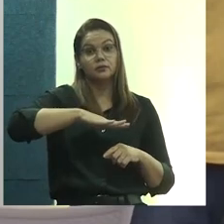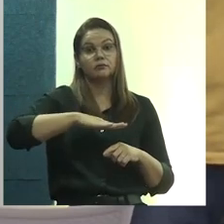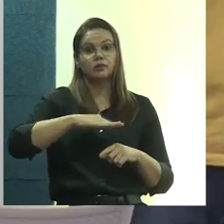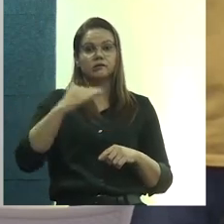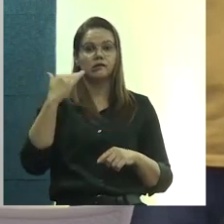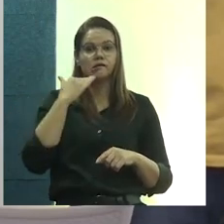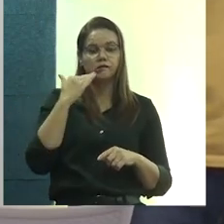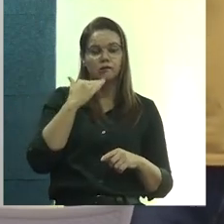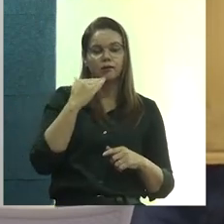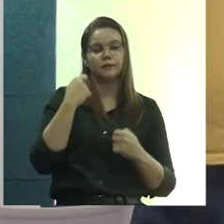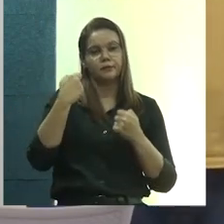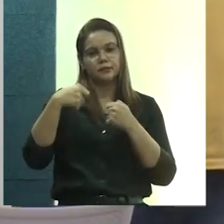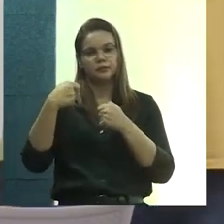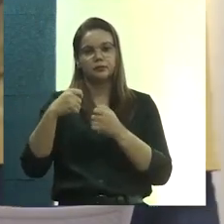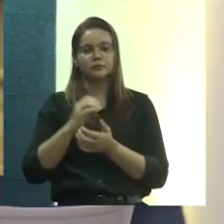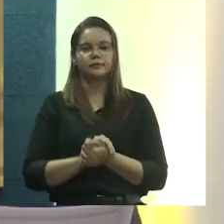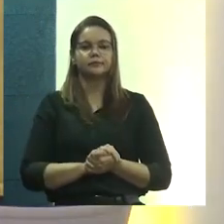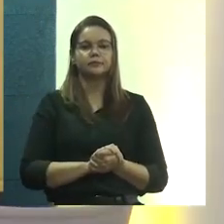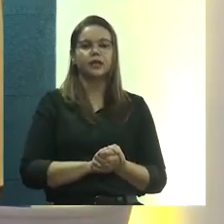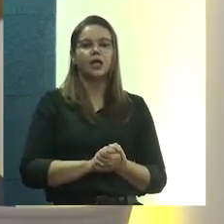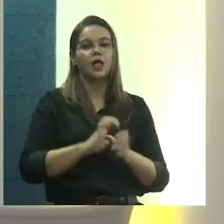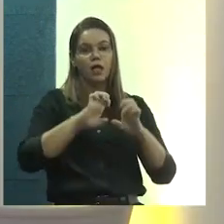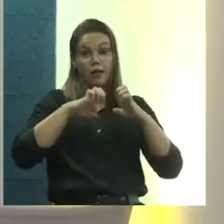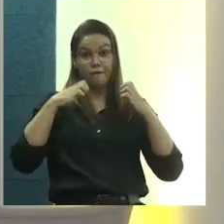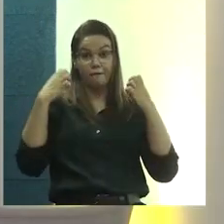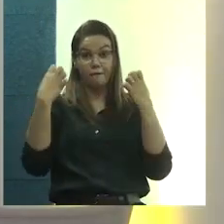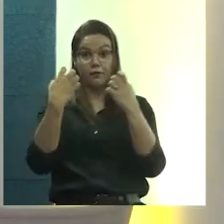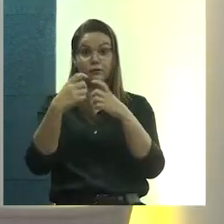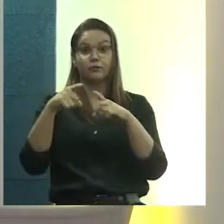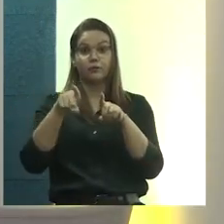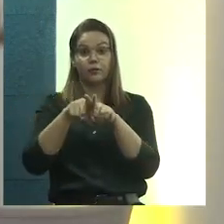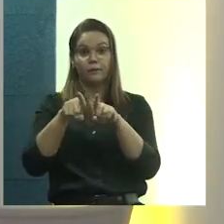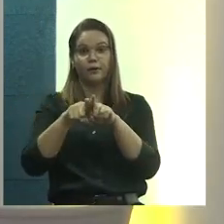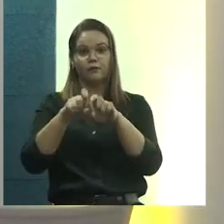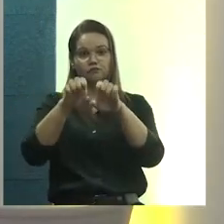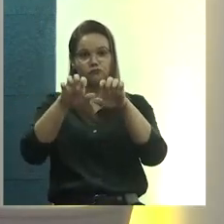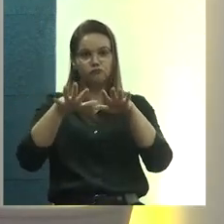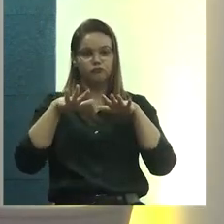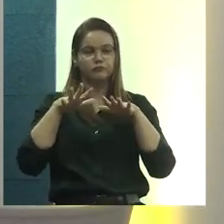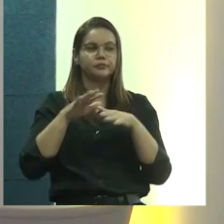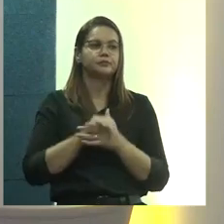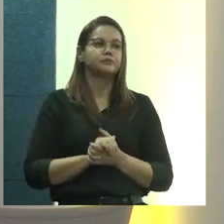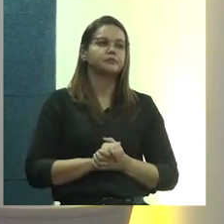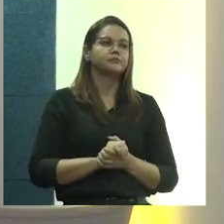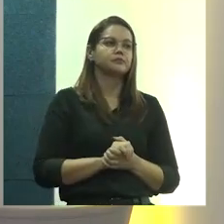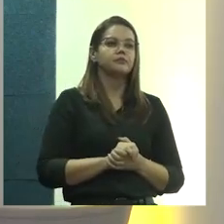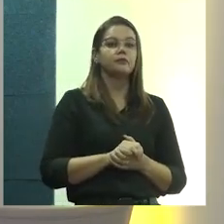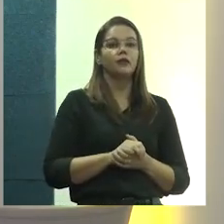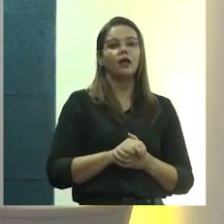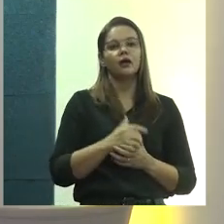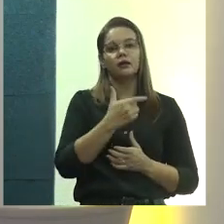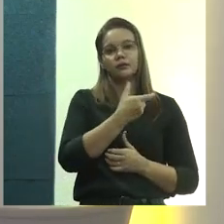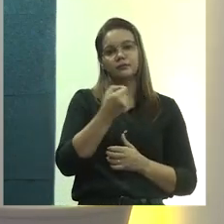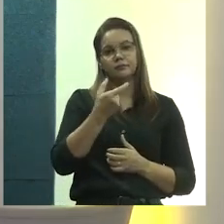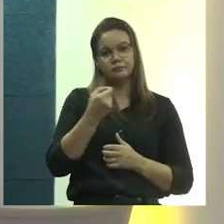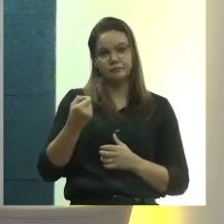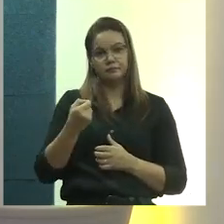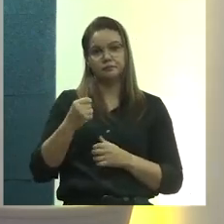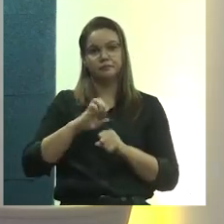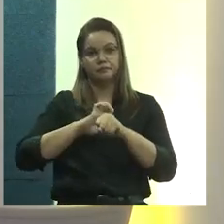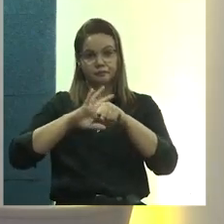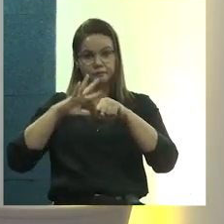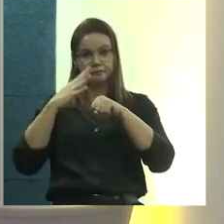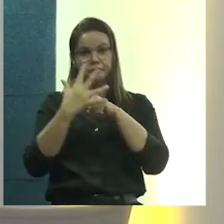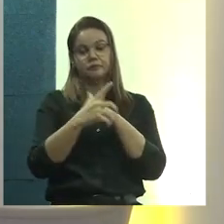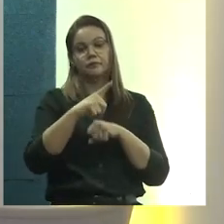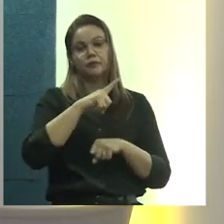precário, precisa, né? Há eventos, né? Que a gente fez, aí veio em 2020 já a pandemia, então, a